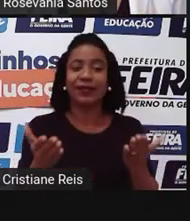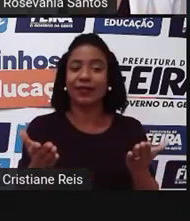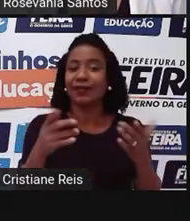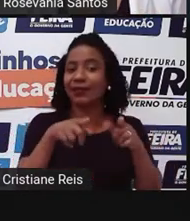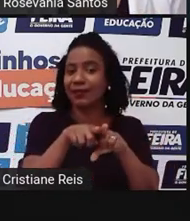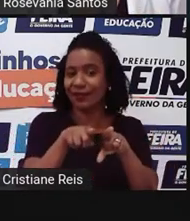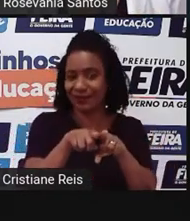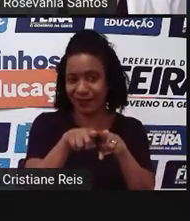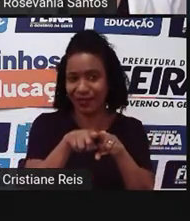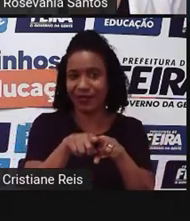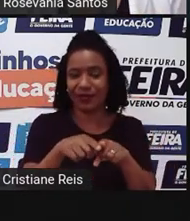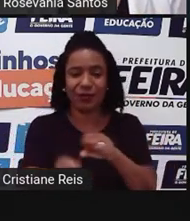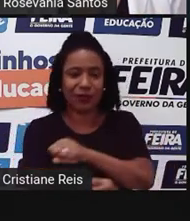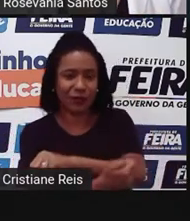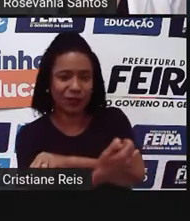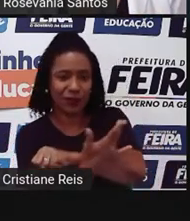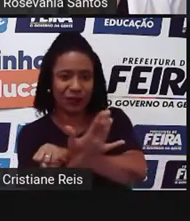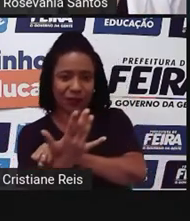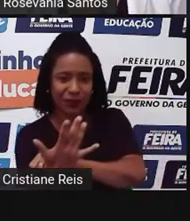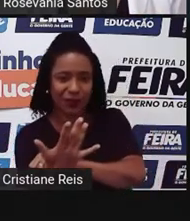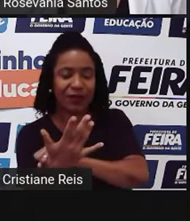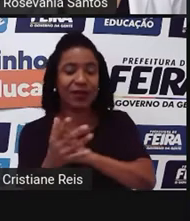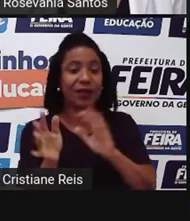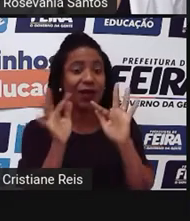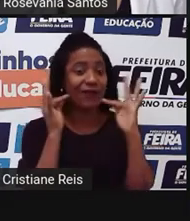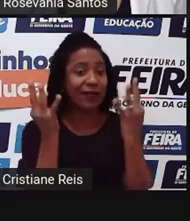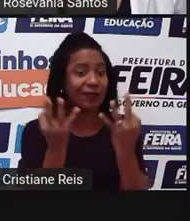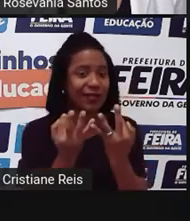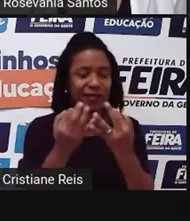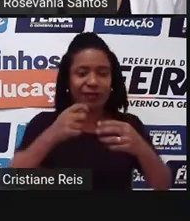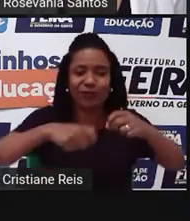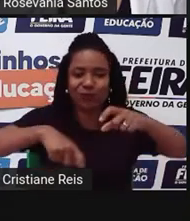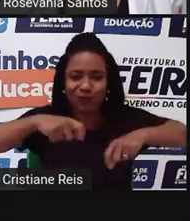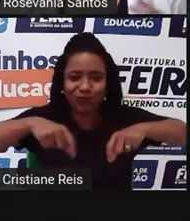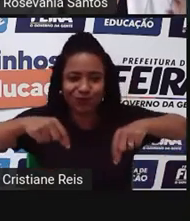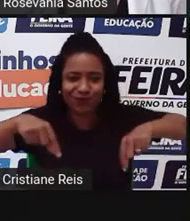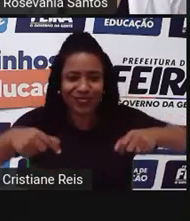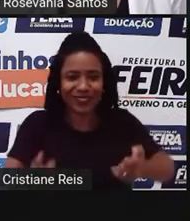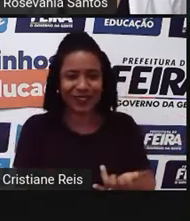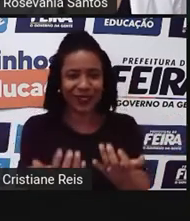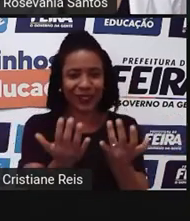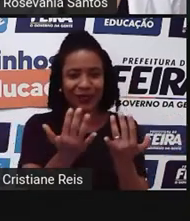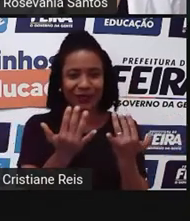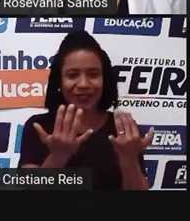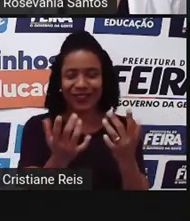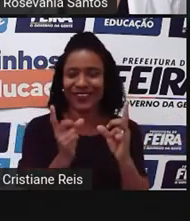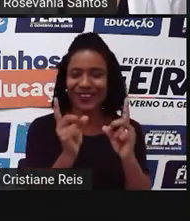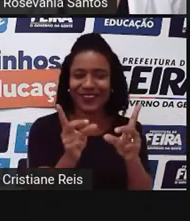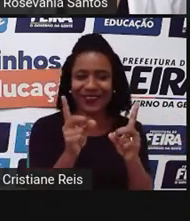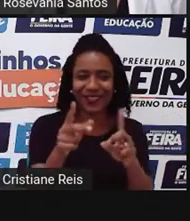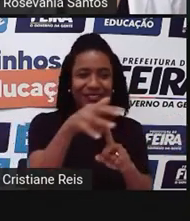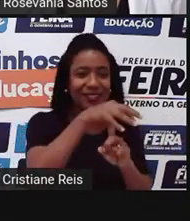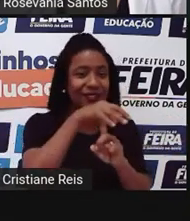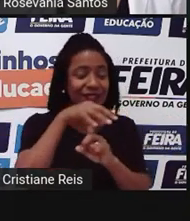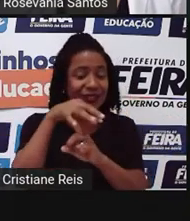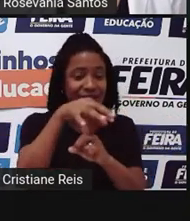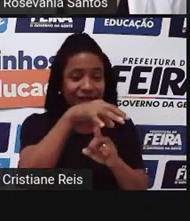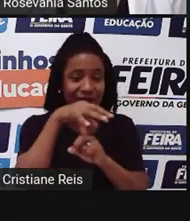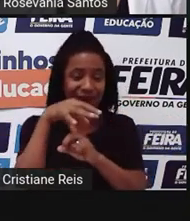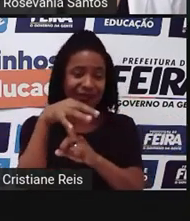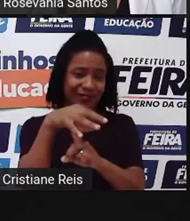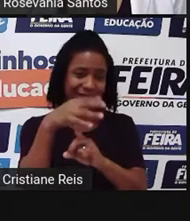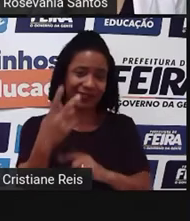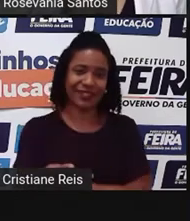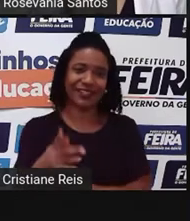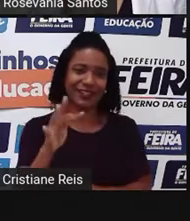agricultura de subsistência. Aquela agricultura familiar que abastece mesmo as nossas feiras locais aqui. Porque, como eu falei pra